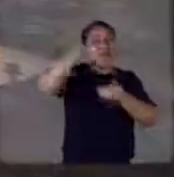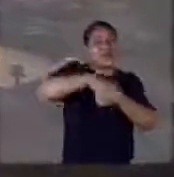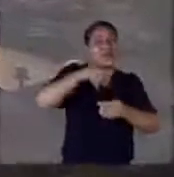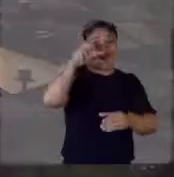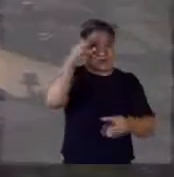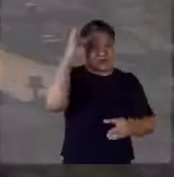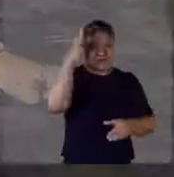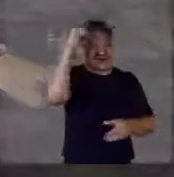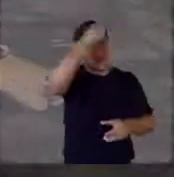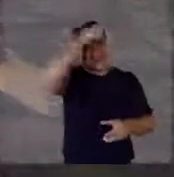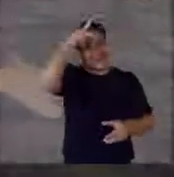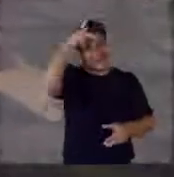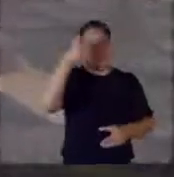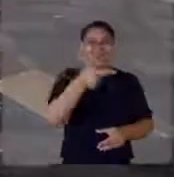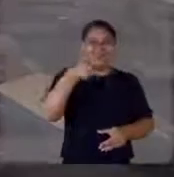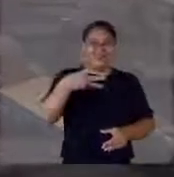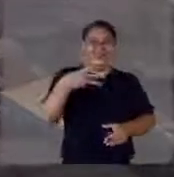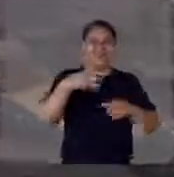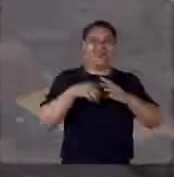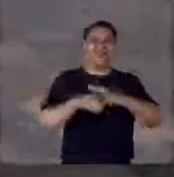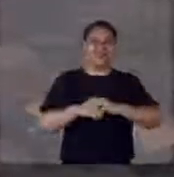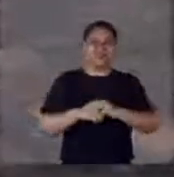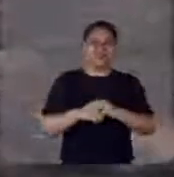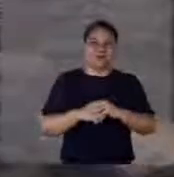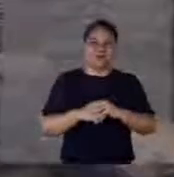Vote Dr. Furlan Prefim, 23.